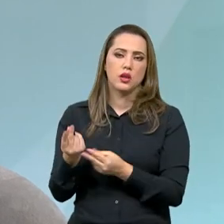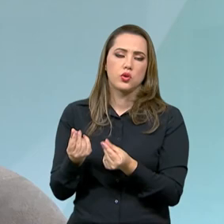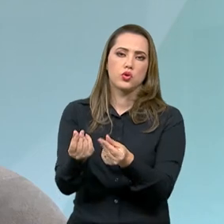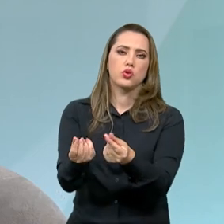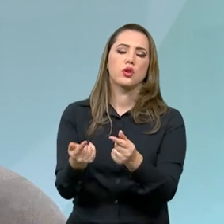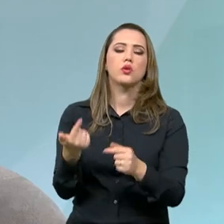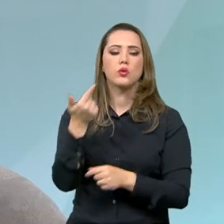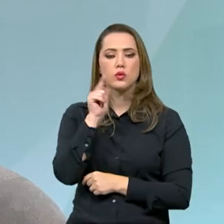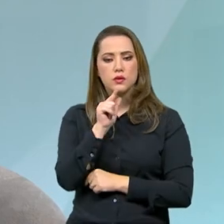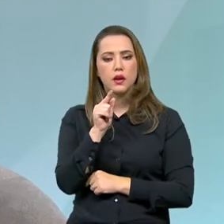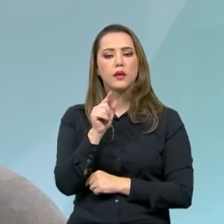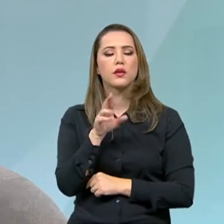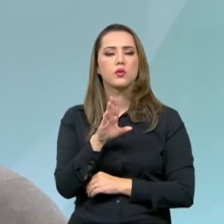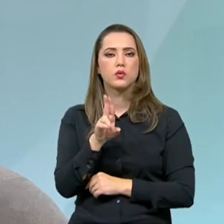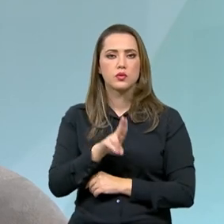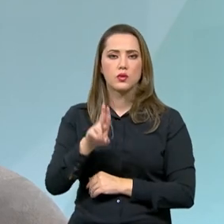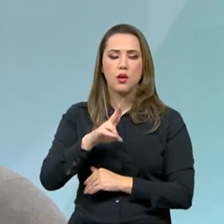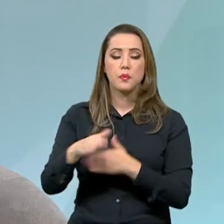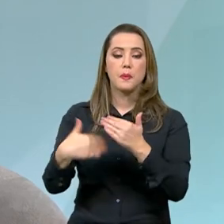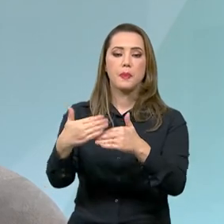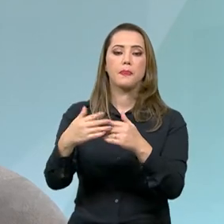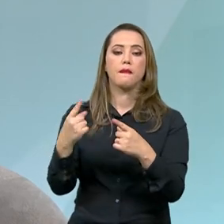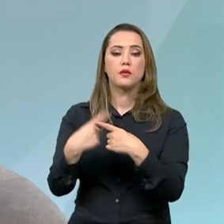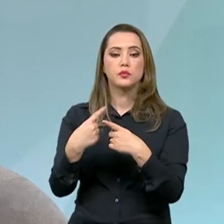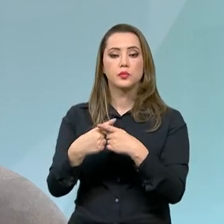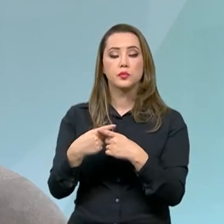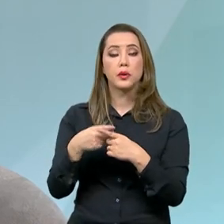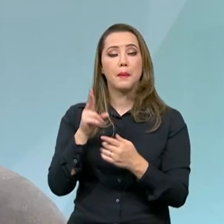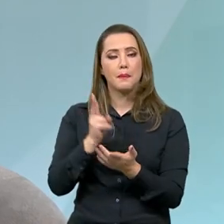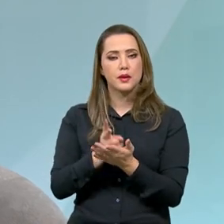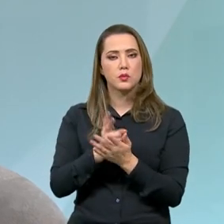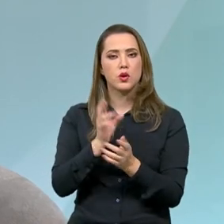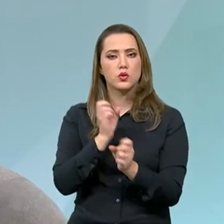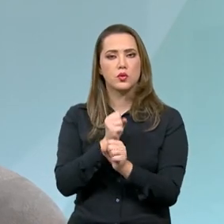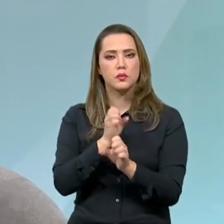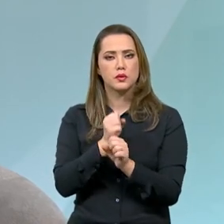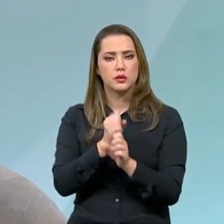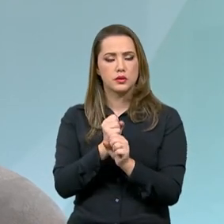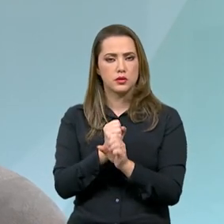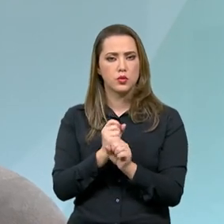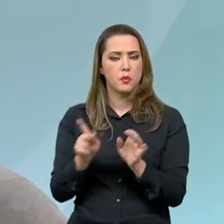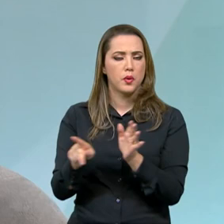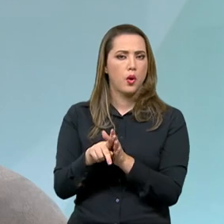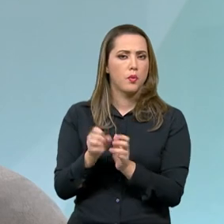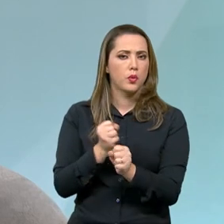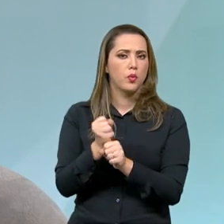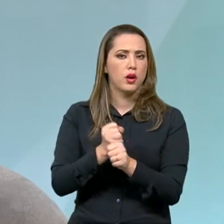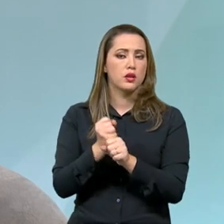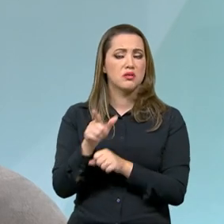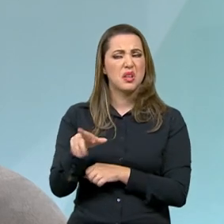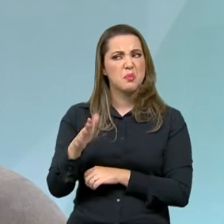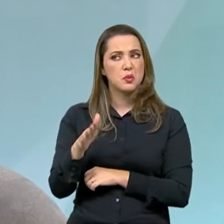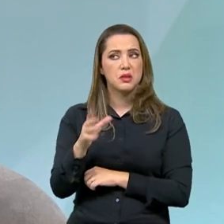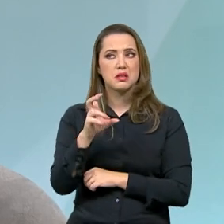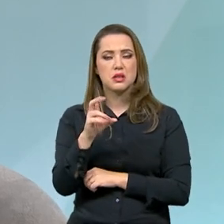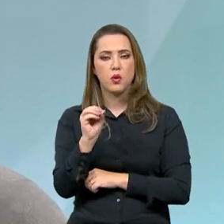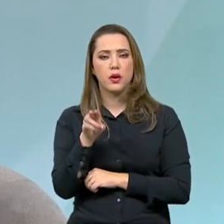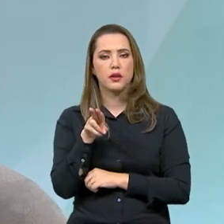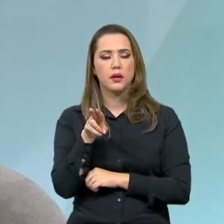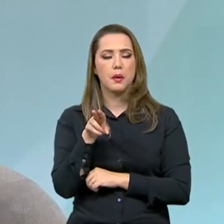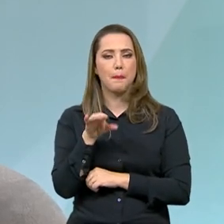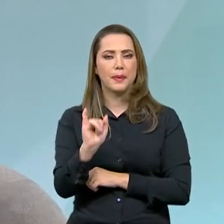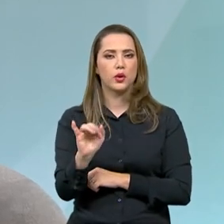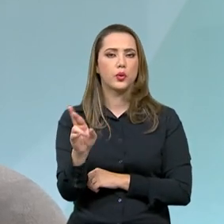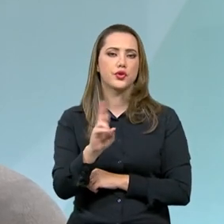conseguiriam continuar sozinhos, porque com as receitas anuais somadas a esses 15 bilhões, eles têm 50 bilhões por ano para conceder